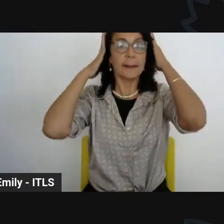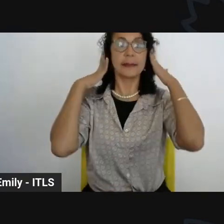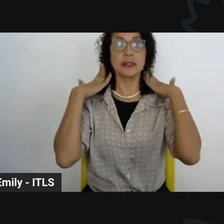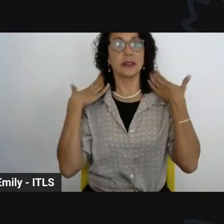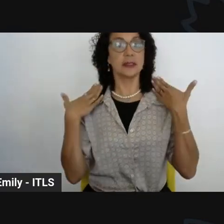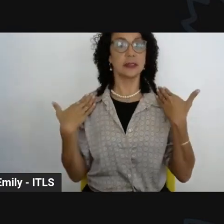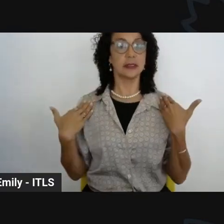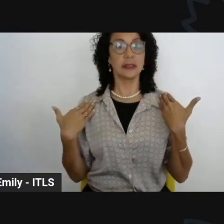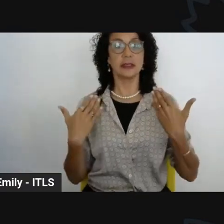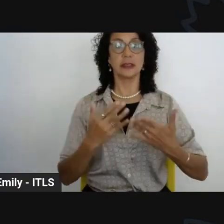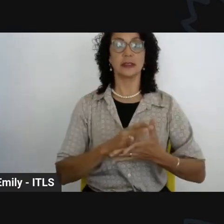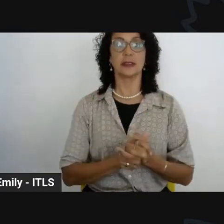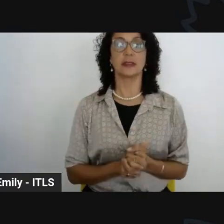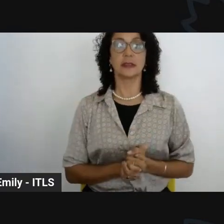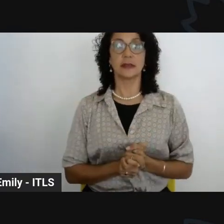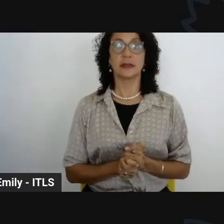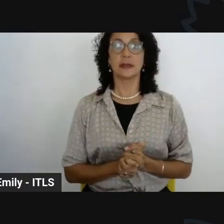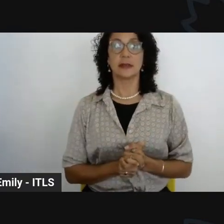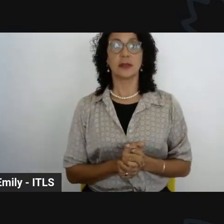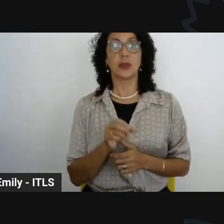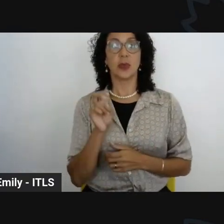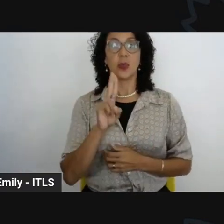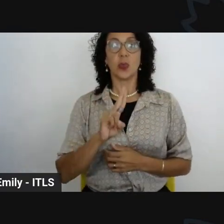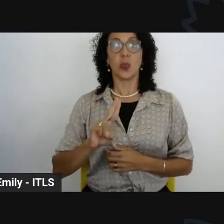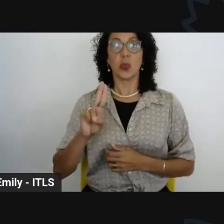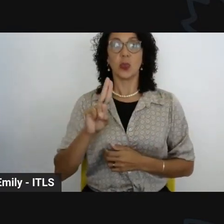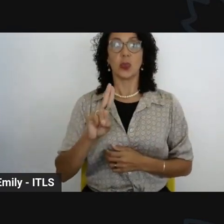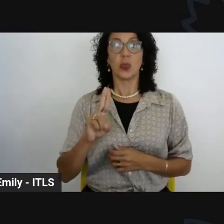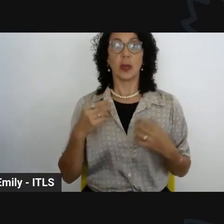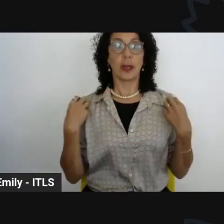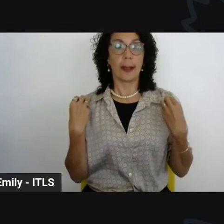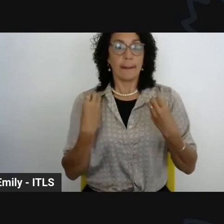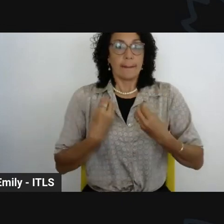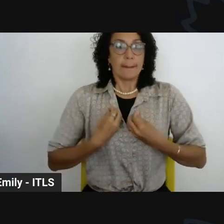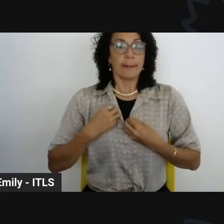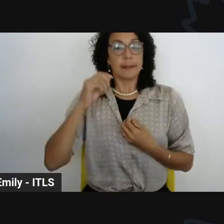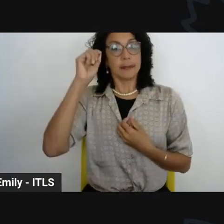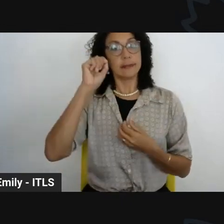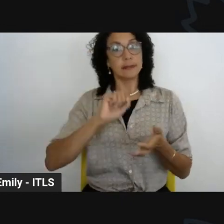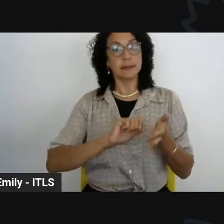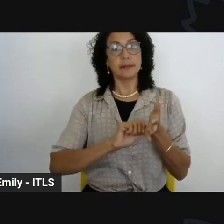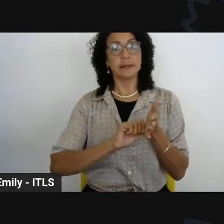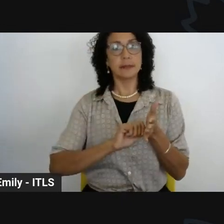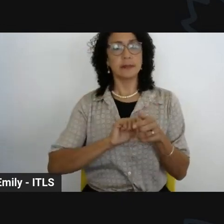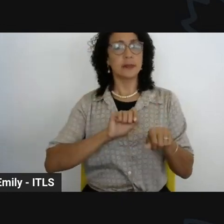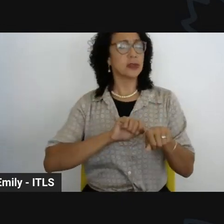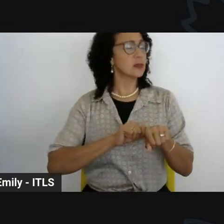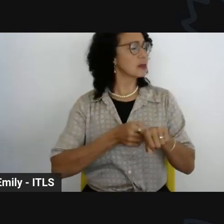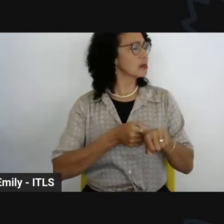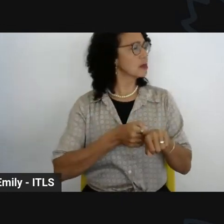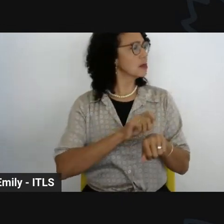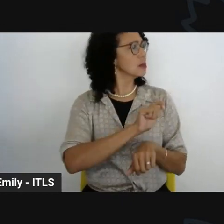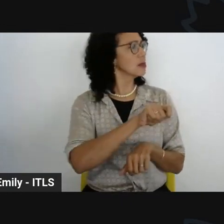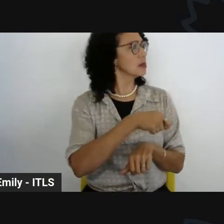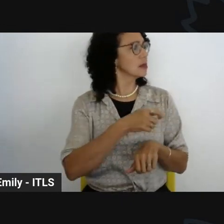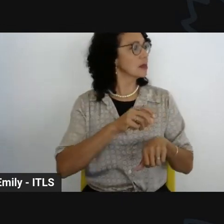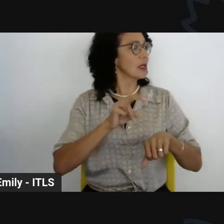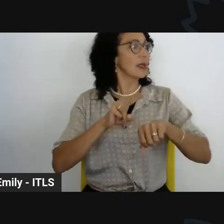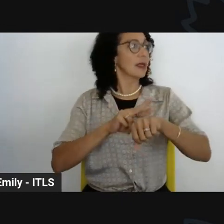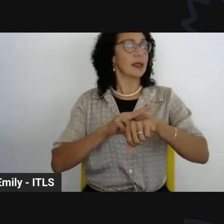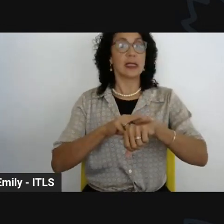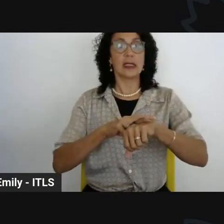estou usando um blazer preto uma blusa óculos